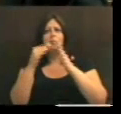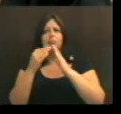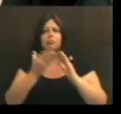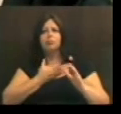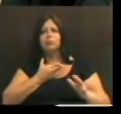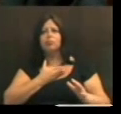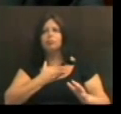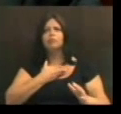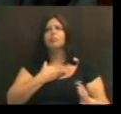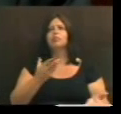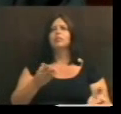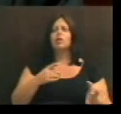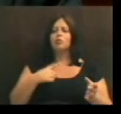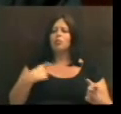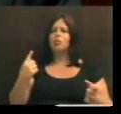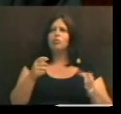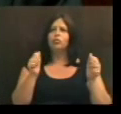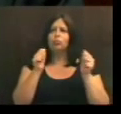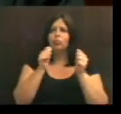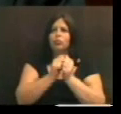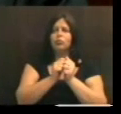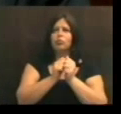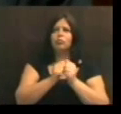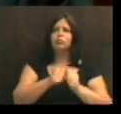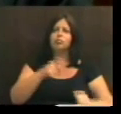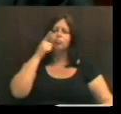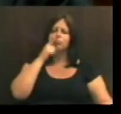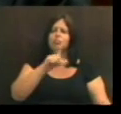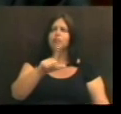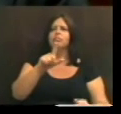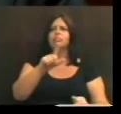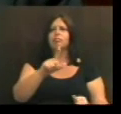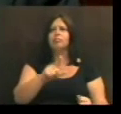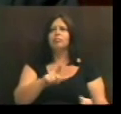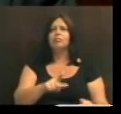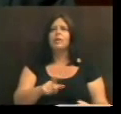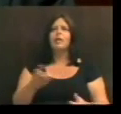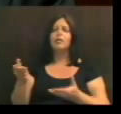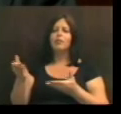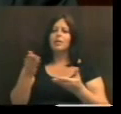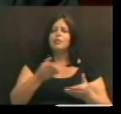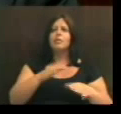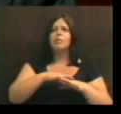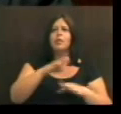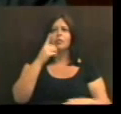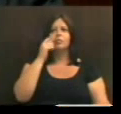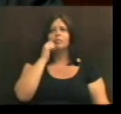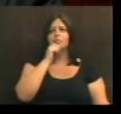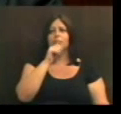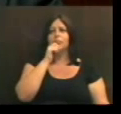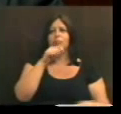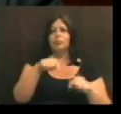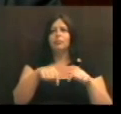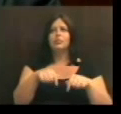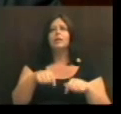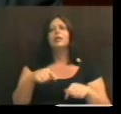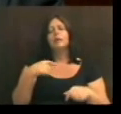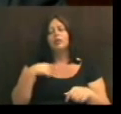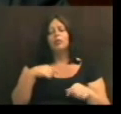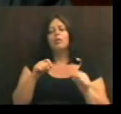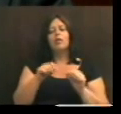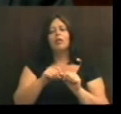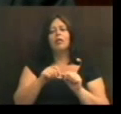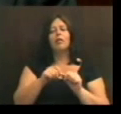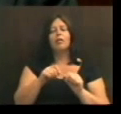amigas, e a gente junto levantou essa bandeira e conseguiu trazer mais uma mulher aqui. E eu quero fazer referência a essas